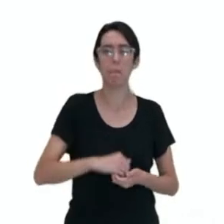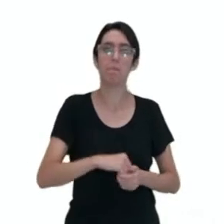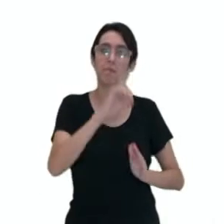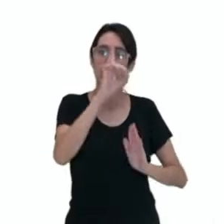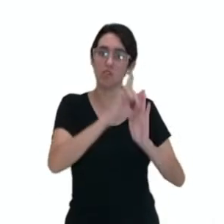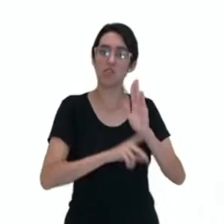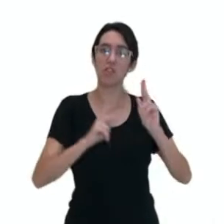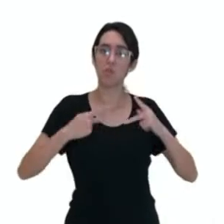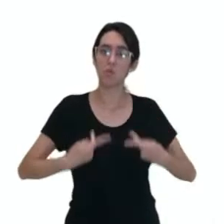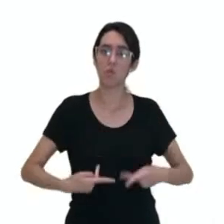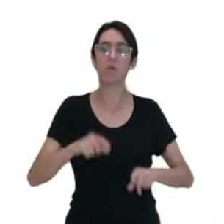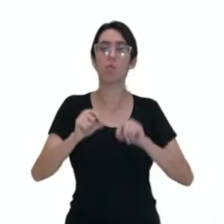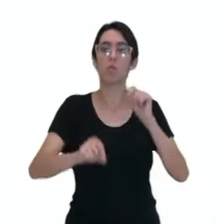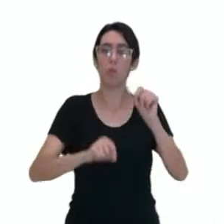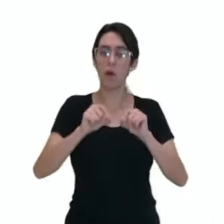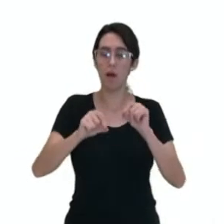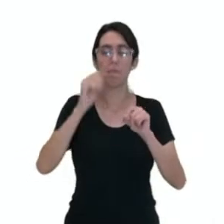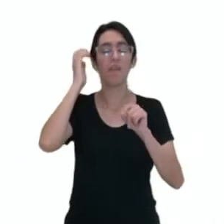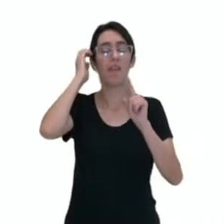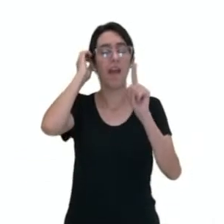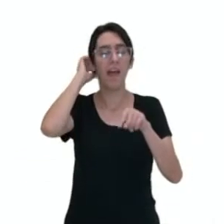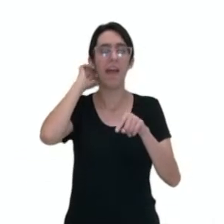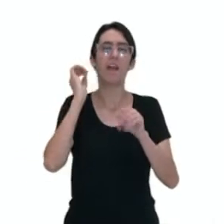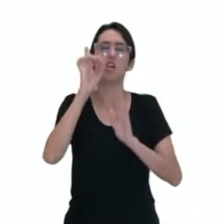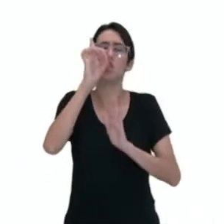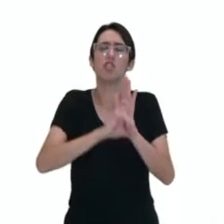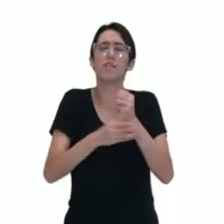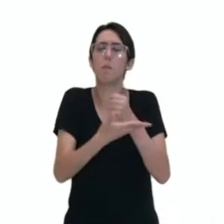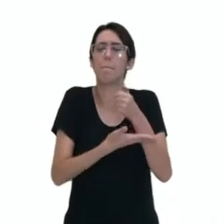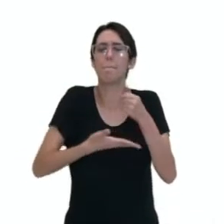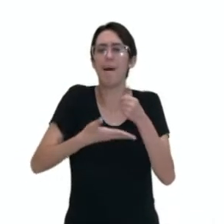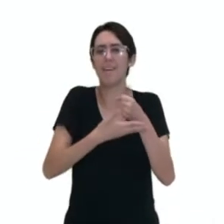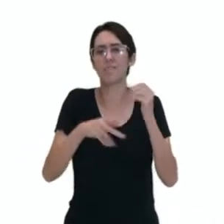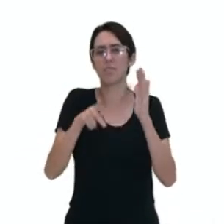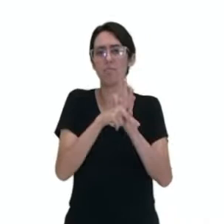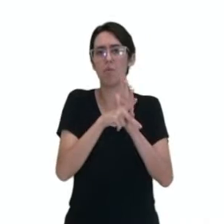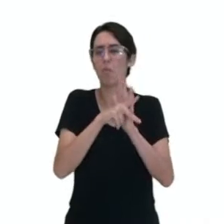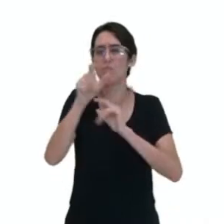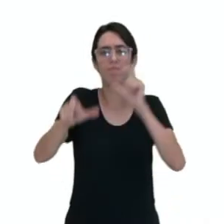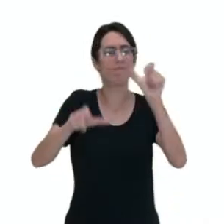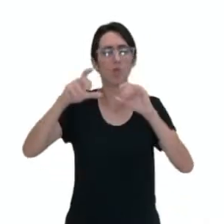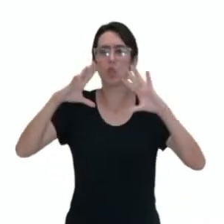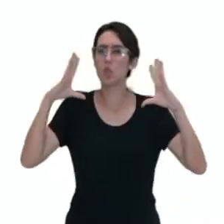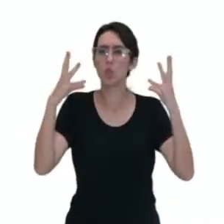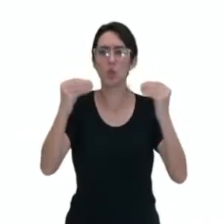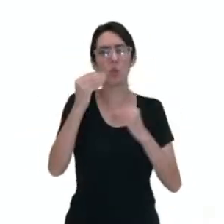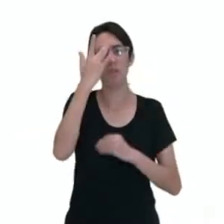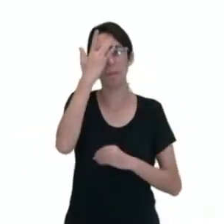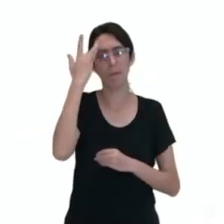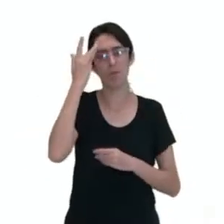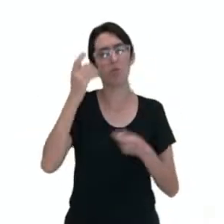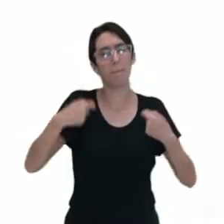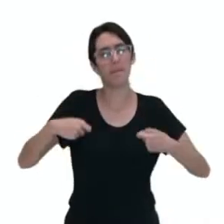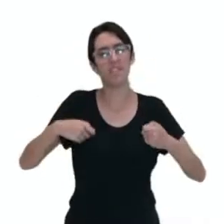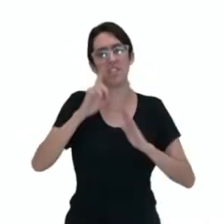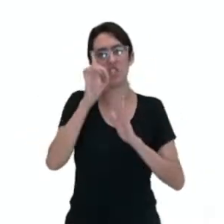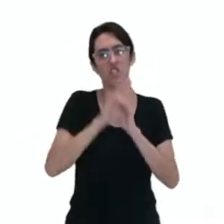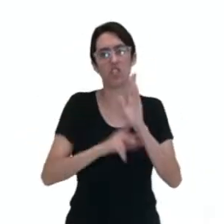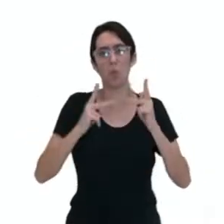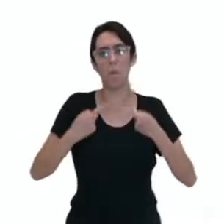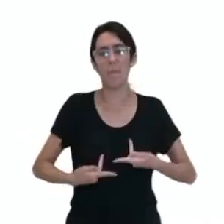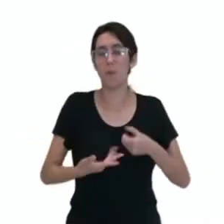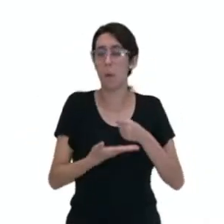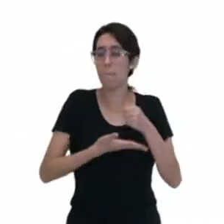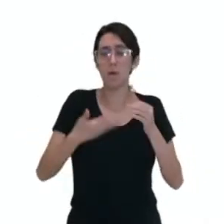humanos são uma categoria de direitos básicos assegurados a todo e qualquer ser humano. Não importando